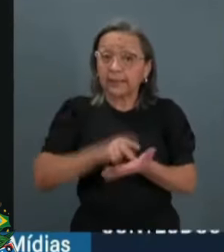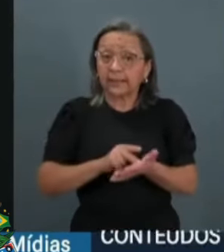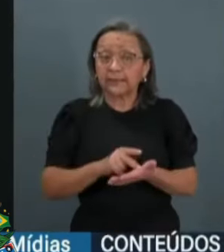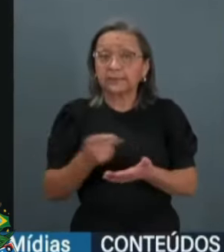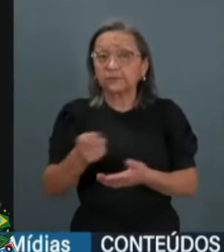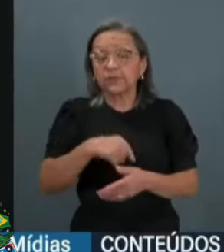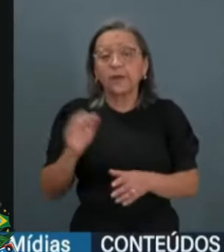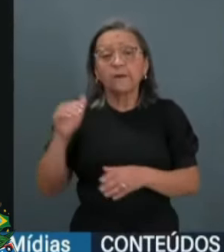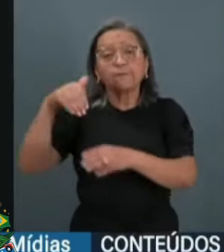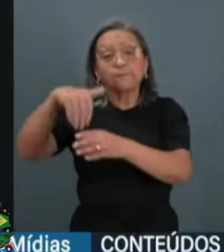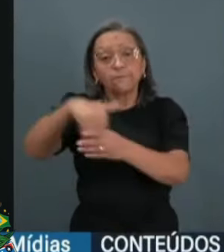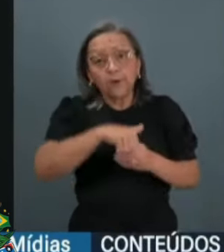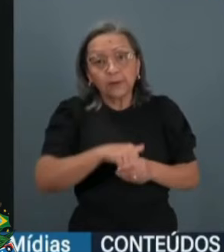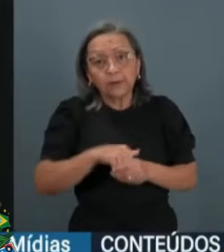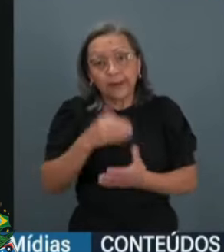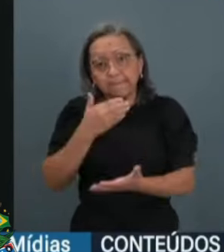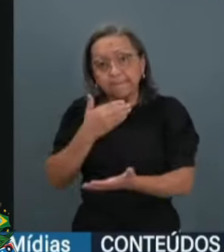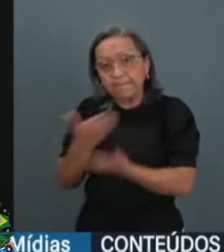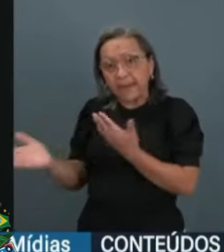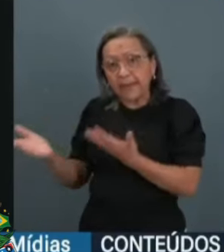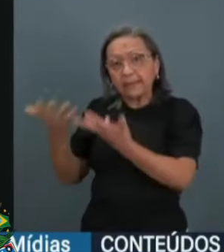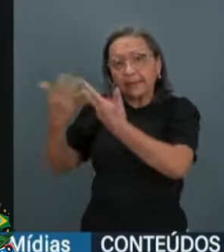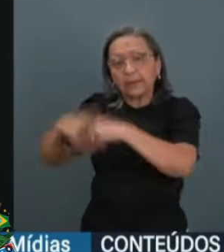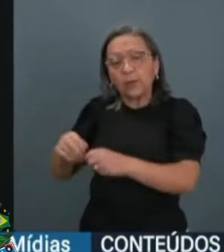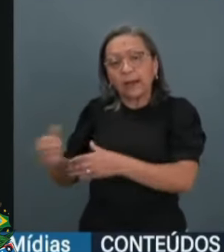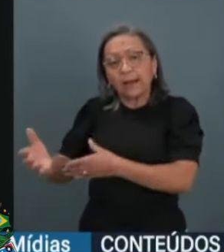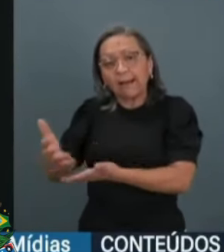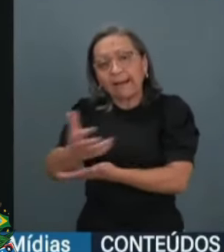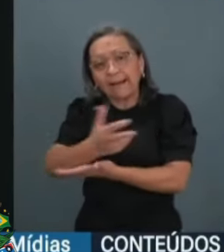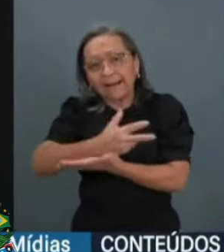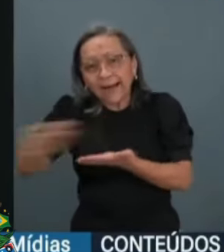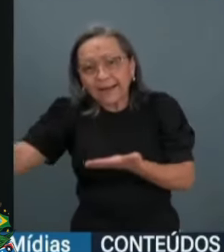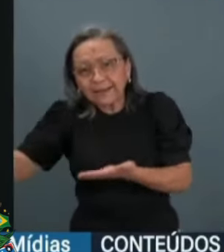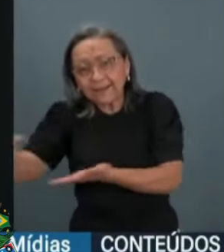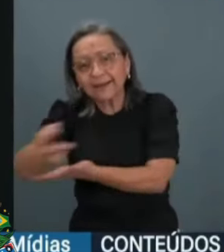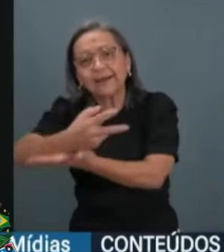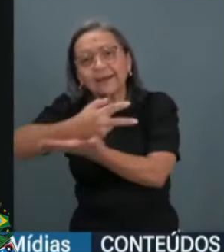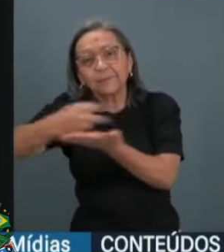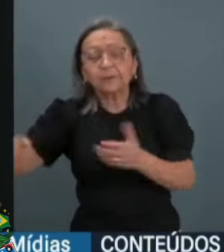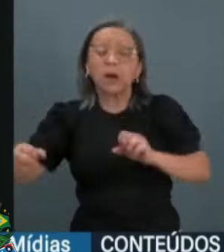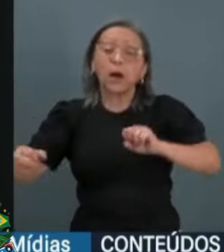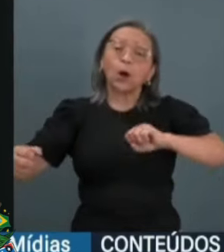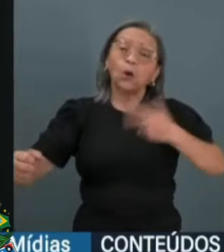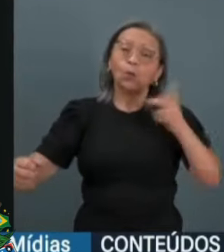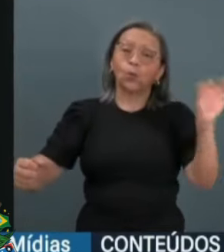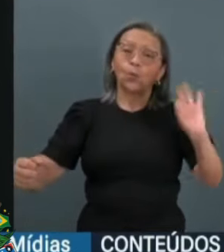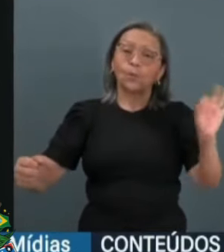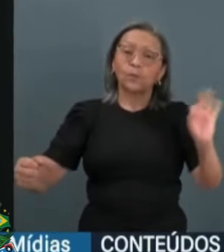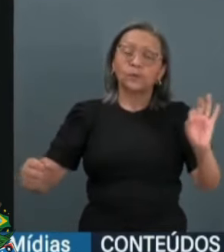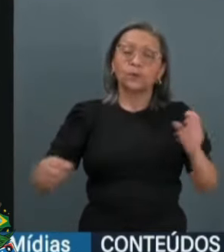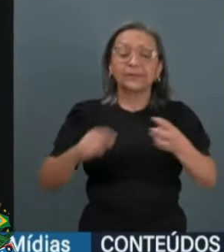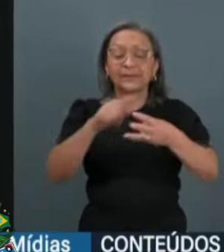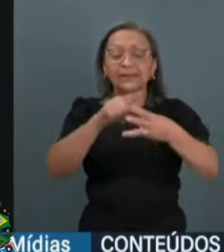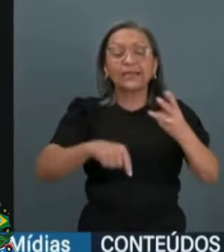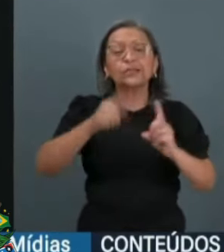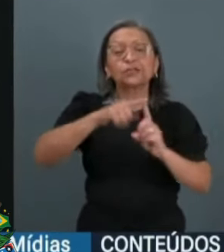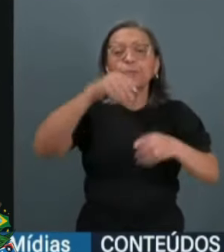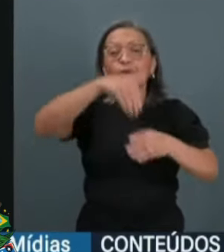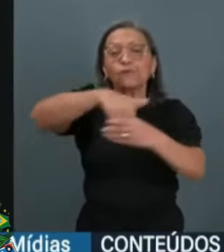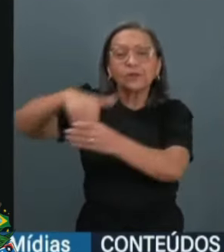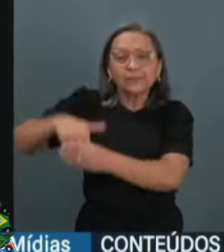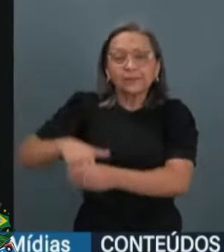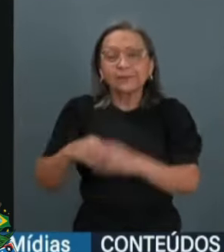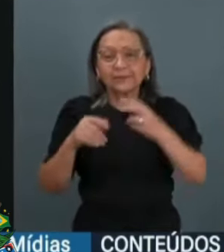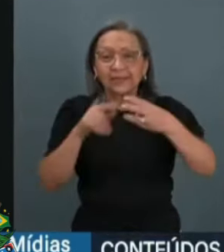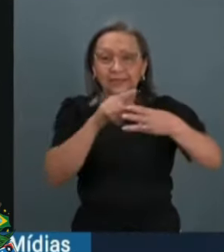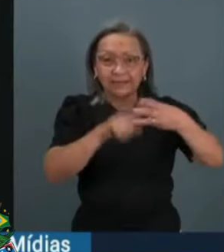perda da função, pela cassação, pelo impeachment ou não. São três votações. E aí um detalhe.